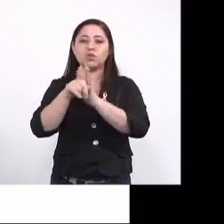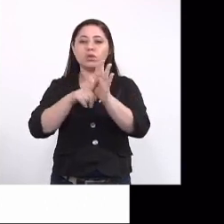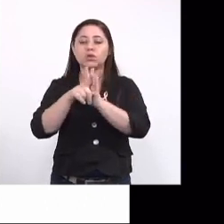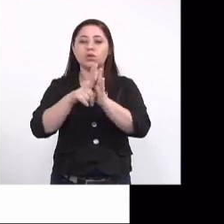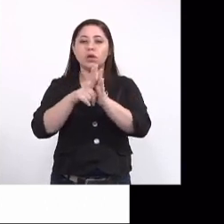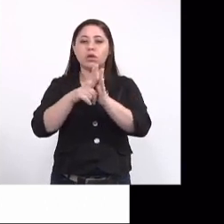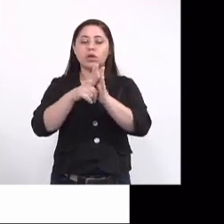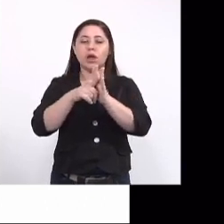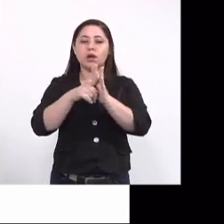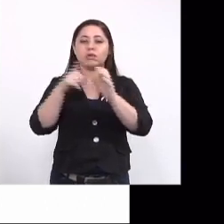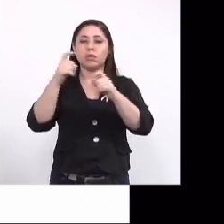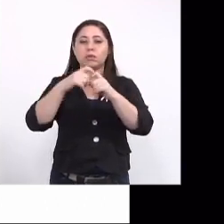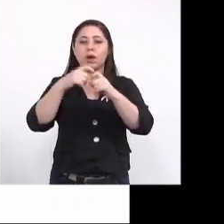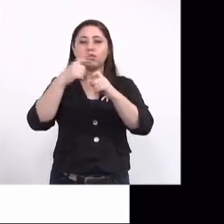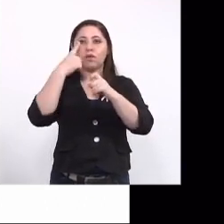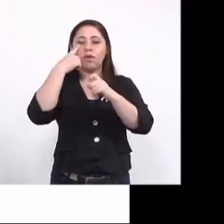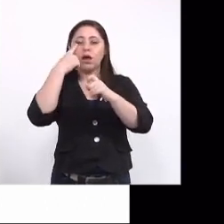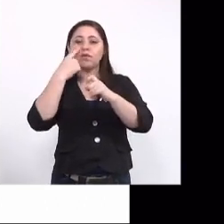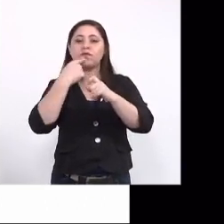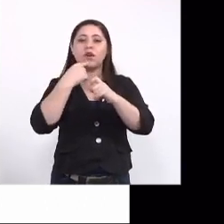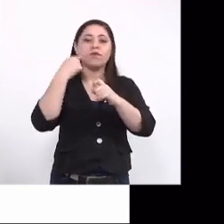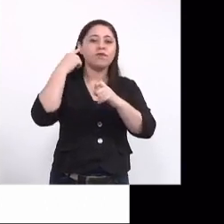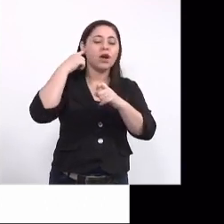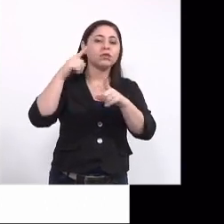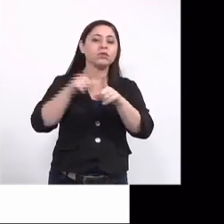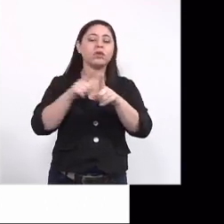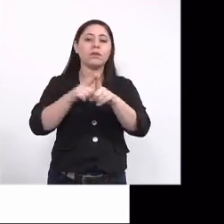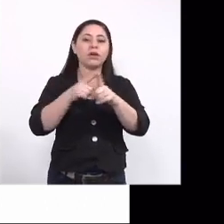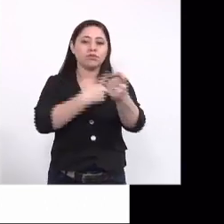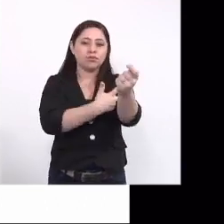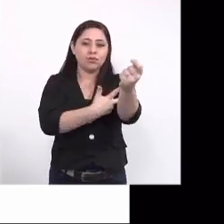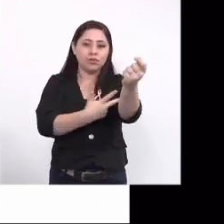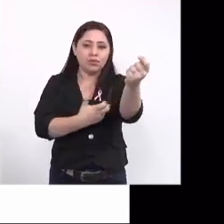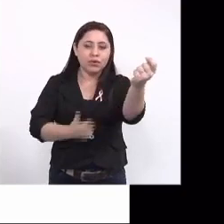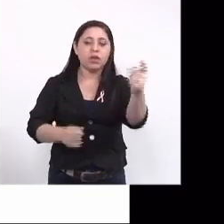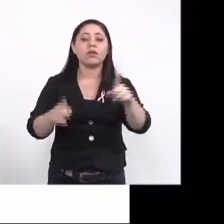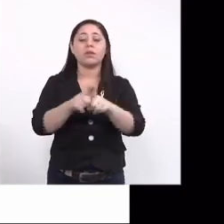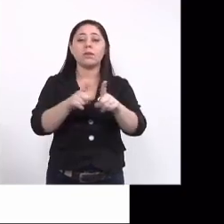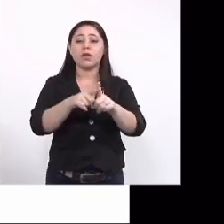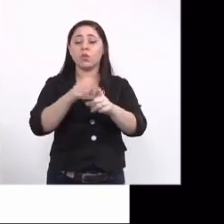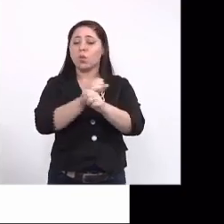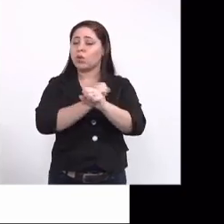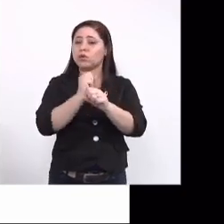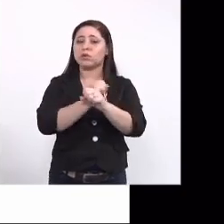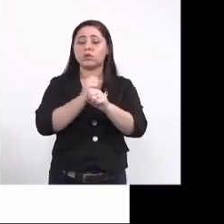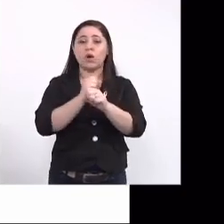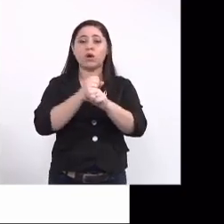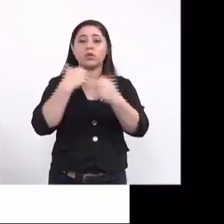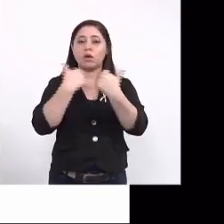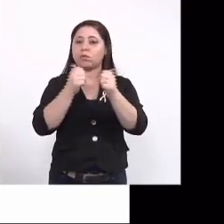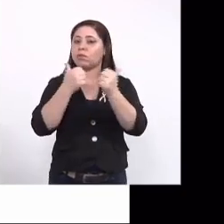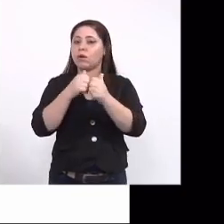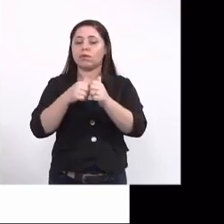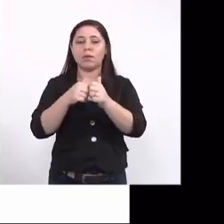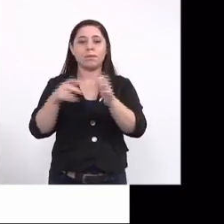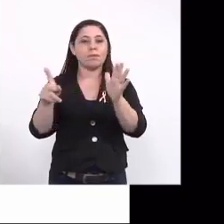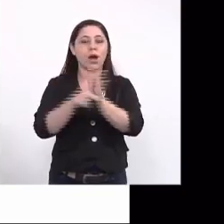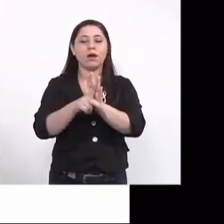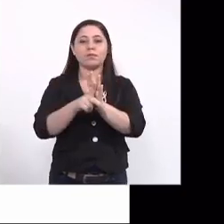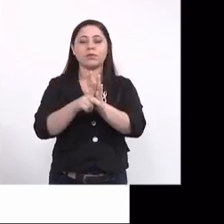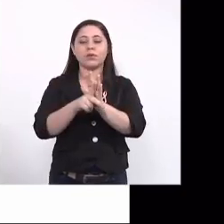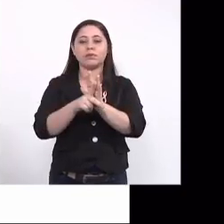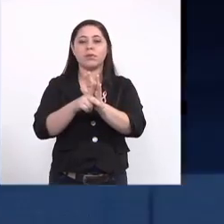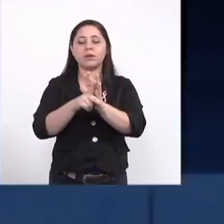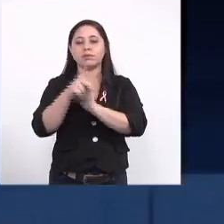oftalmo com neuro e com otorrino faz coleta de sangue anual então o transporte dessas mães é custeado pela equipe do projeto